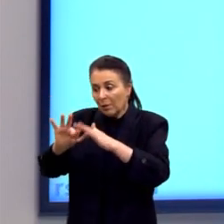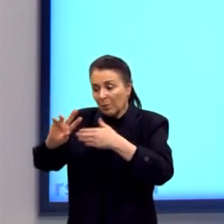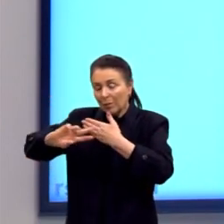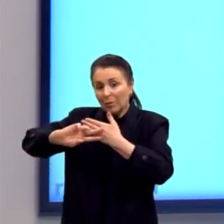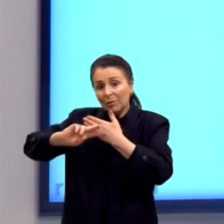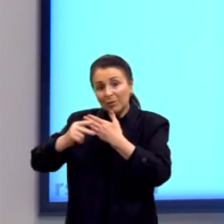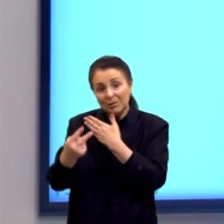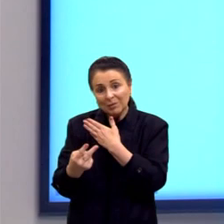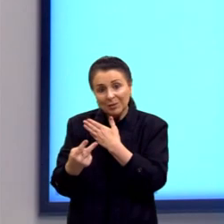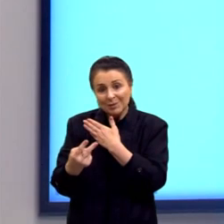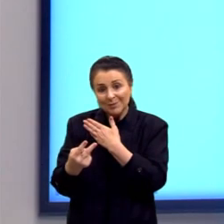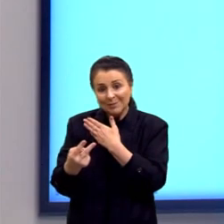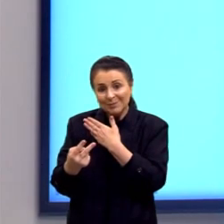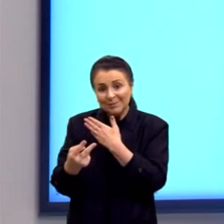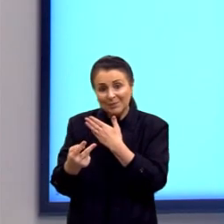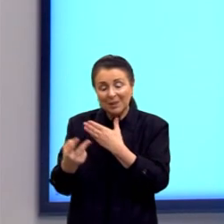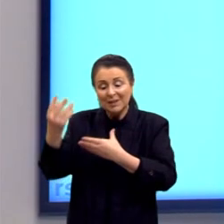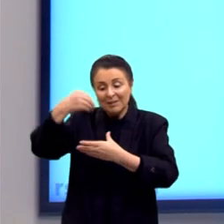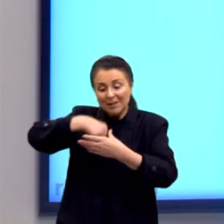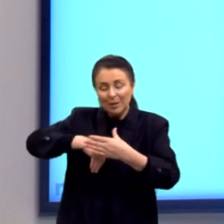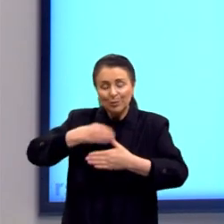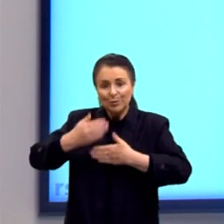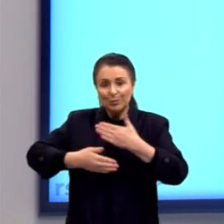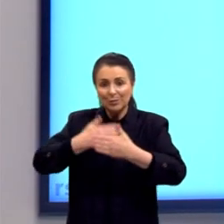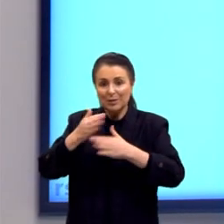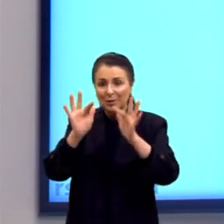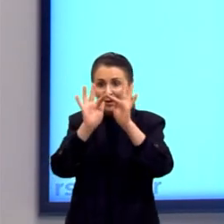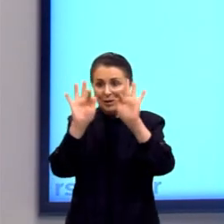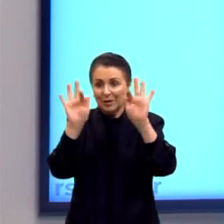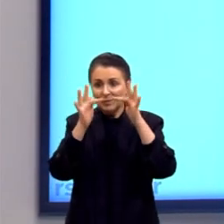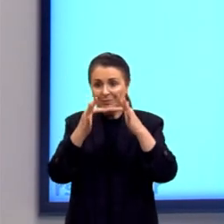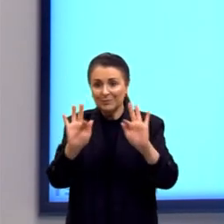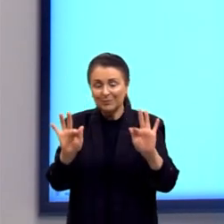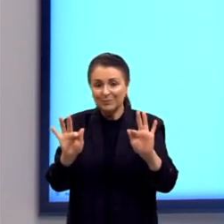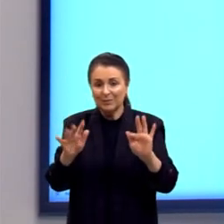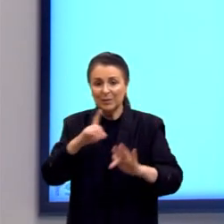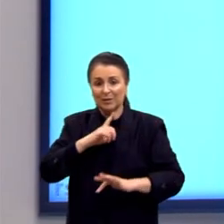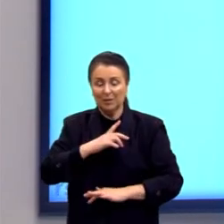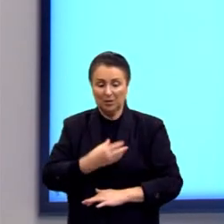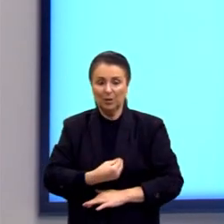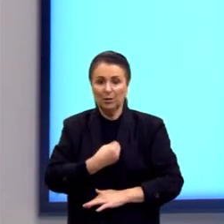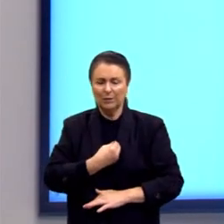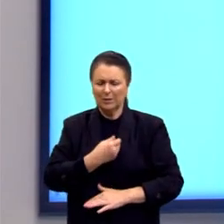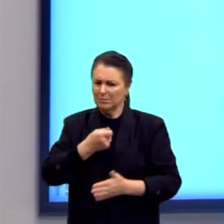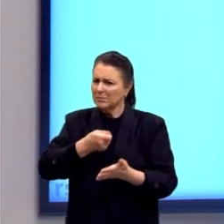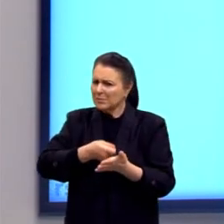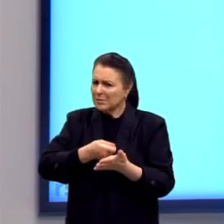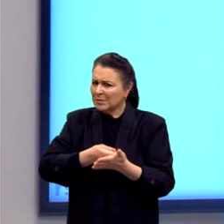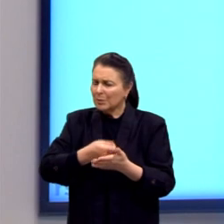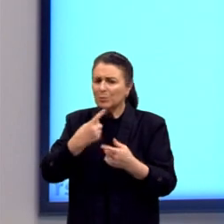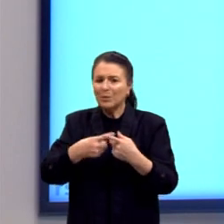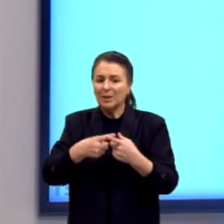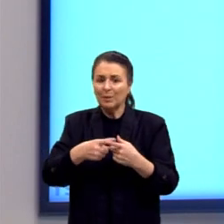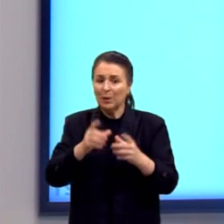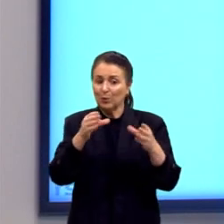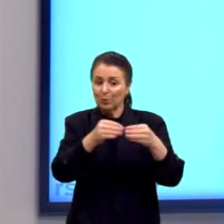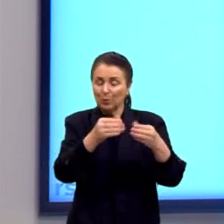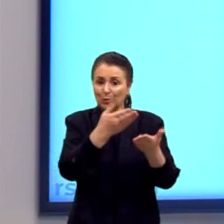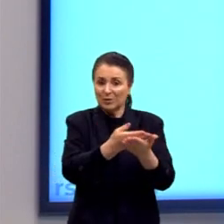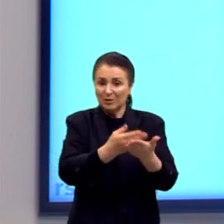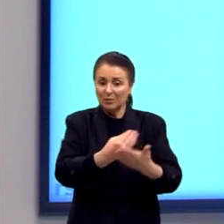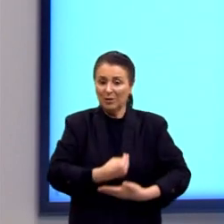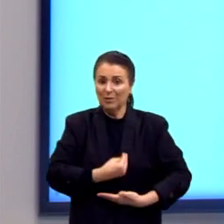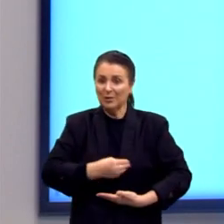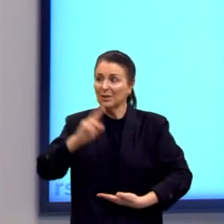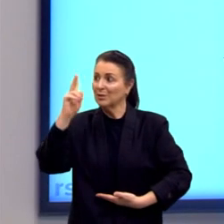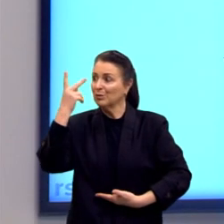que apenas faz parte do processo. Olha essa frase aqui, o existencialismo é exigente, porque para um existencialista, a vida histórica